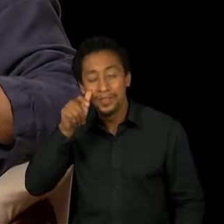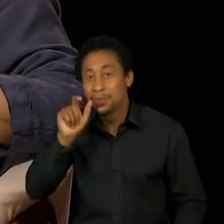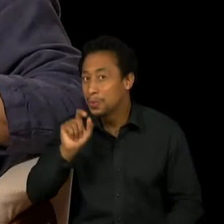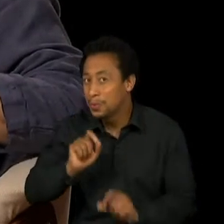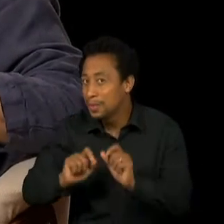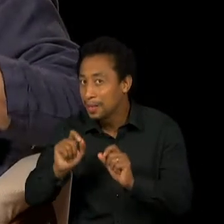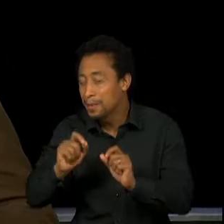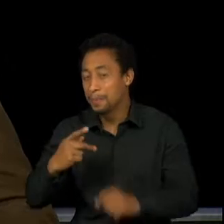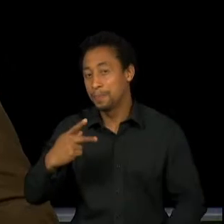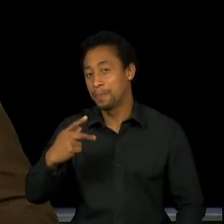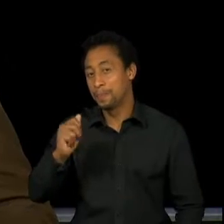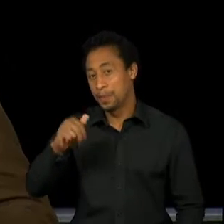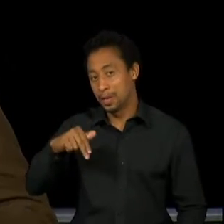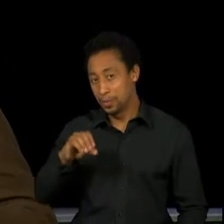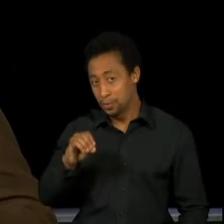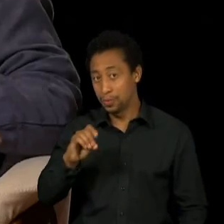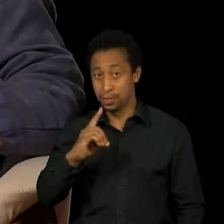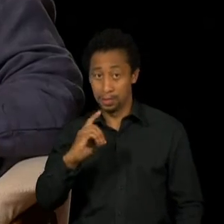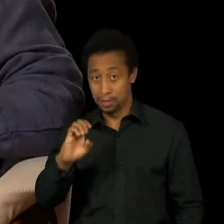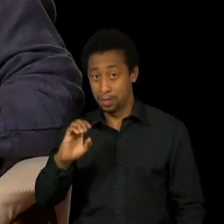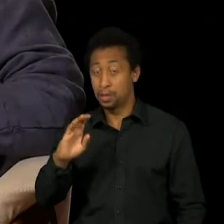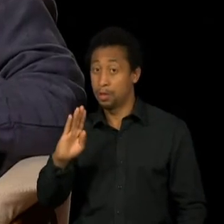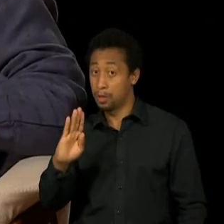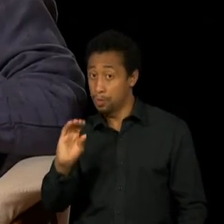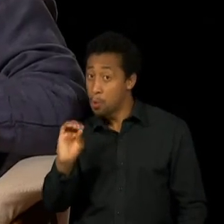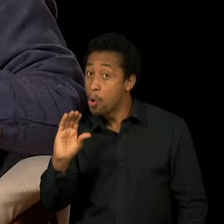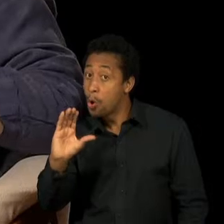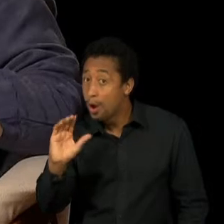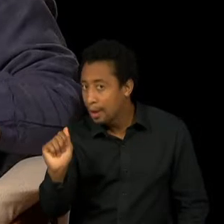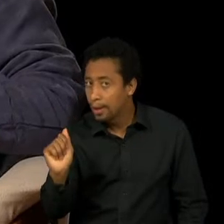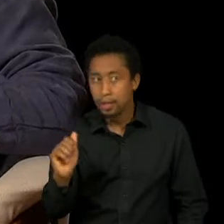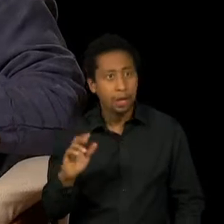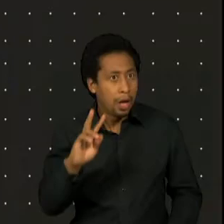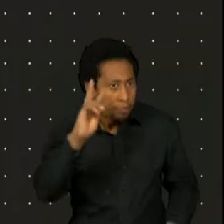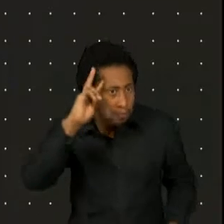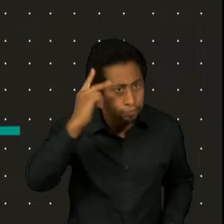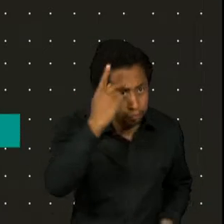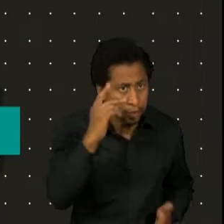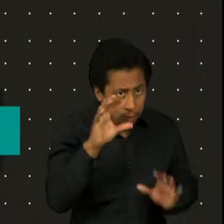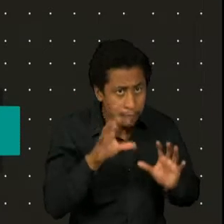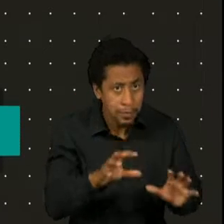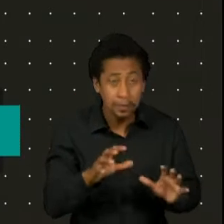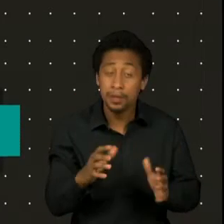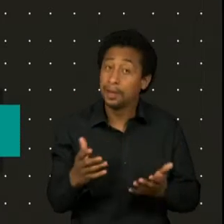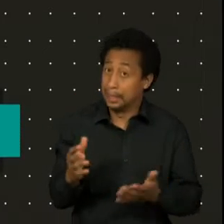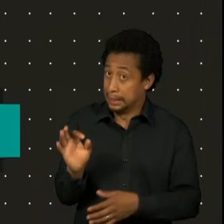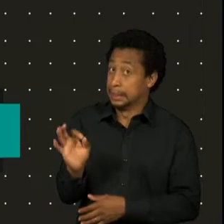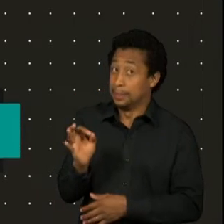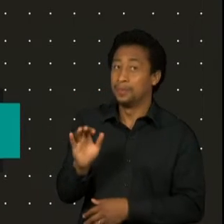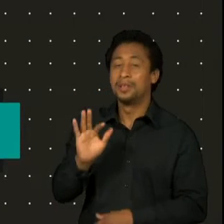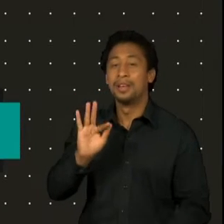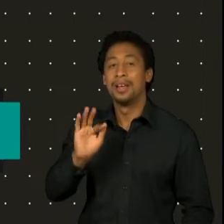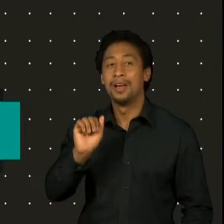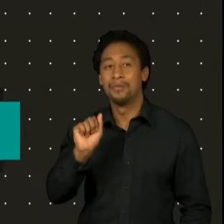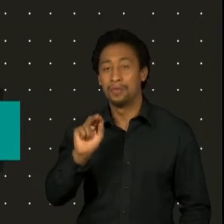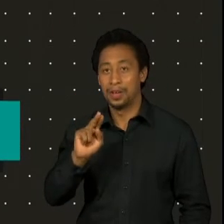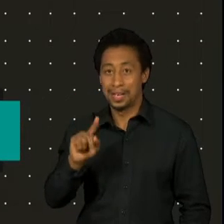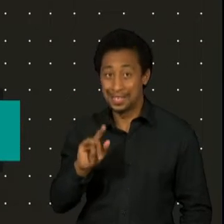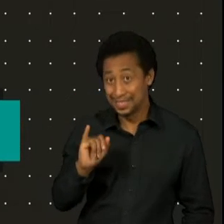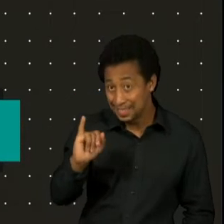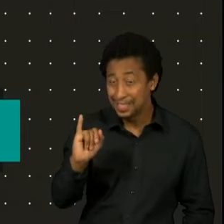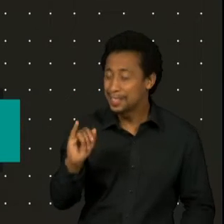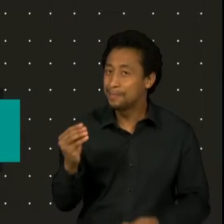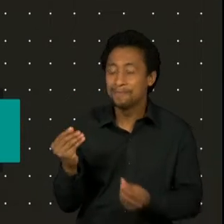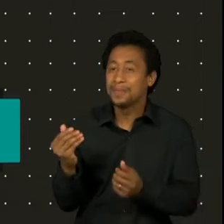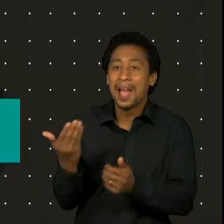Essa foi a que te virou a cabeça? Essa, essa. Porque o Fauziarap era muito amigo da minha mãe, muito amigo do meu pai, mas sobretudo da minha mãe. O